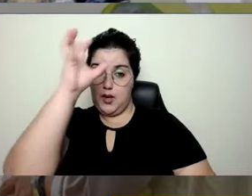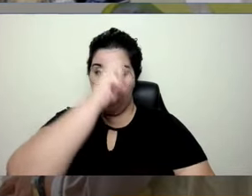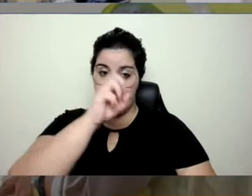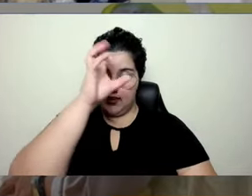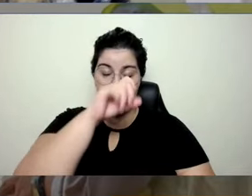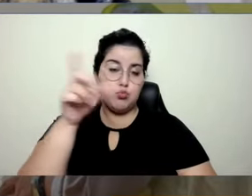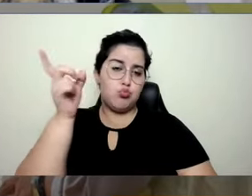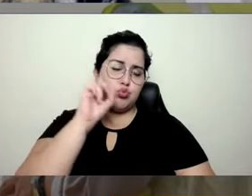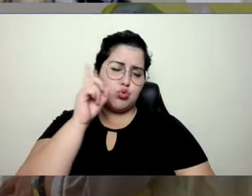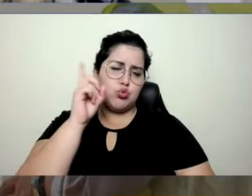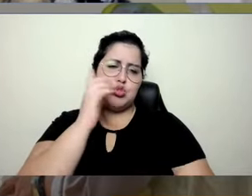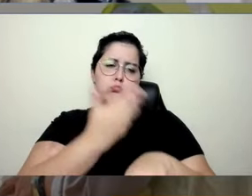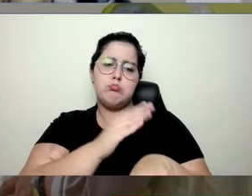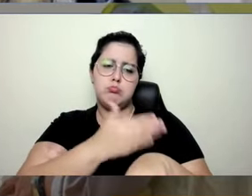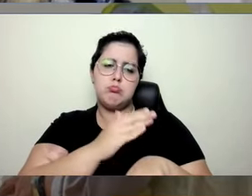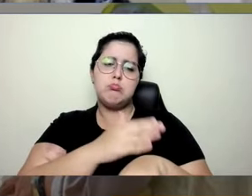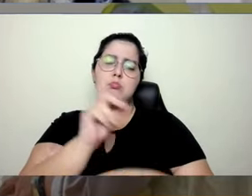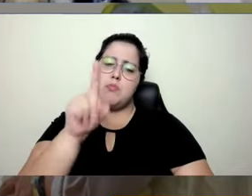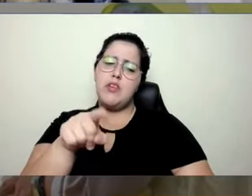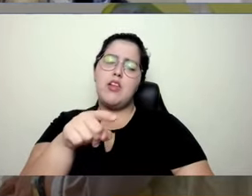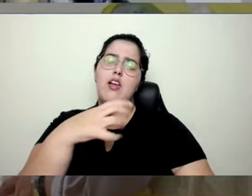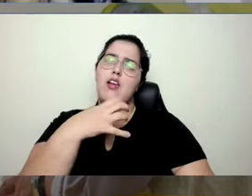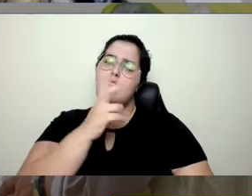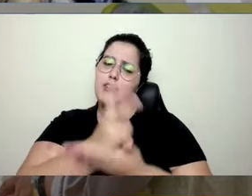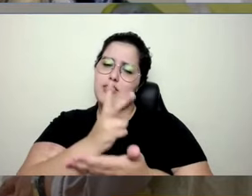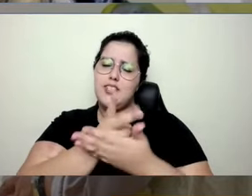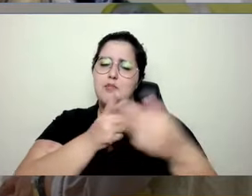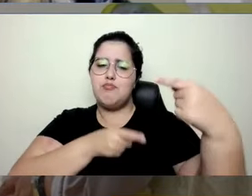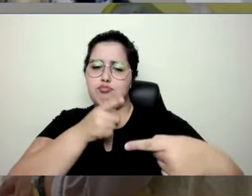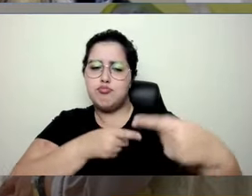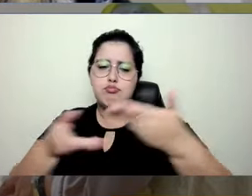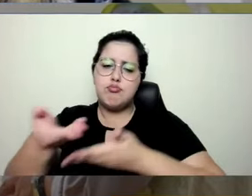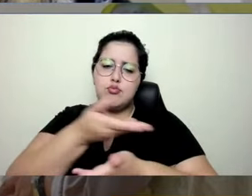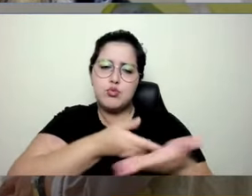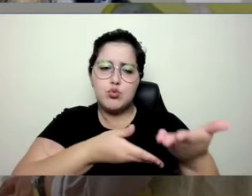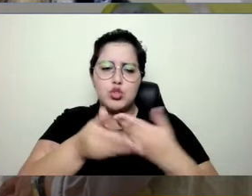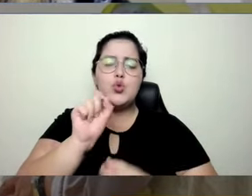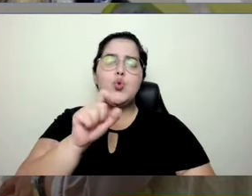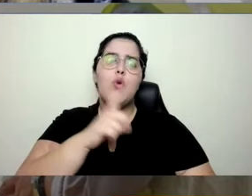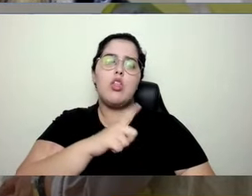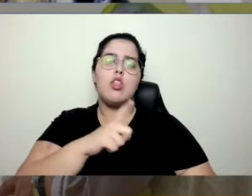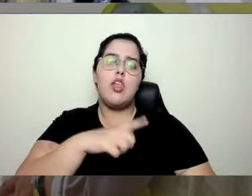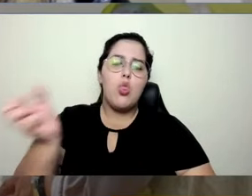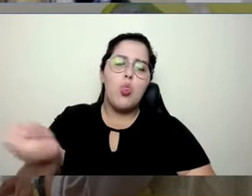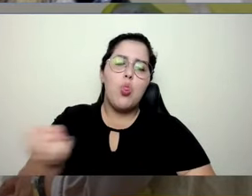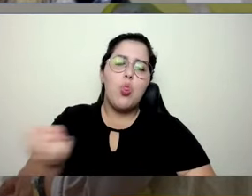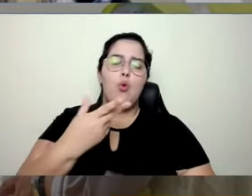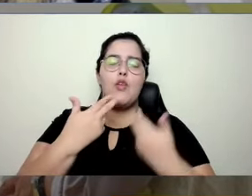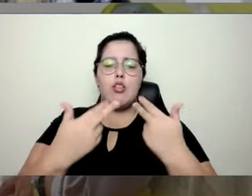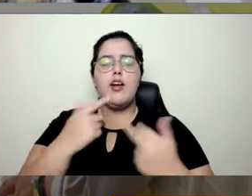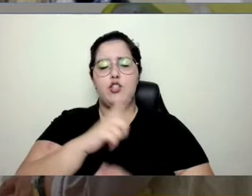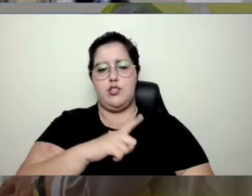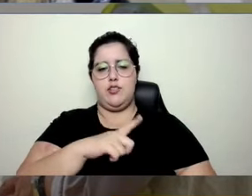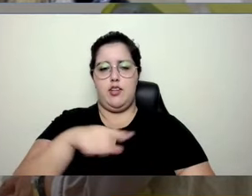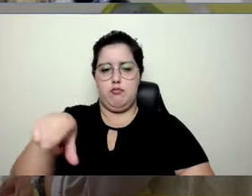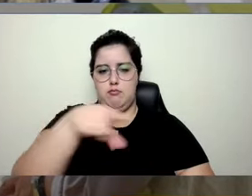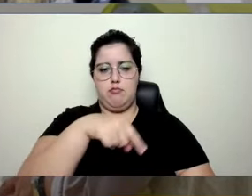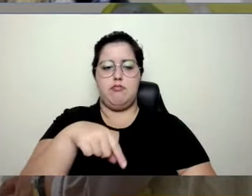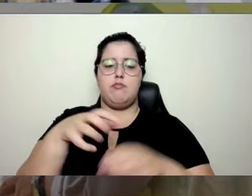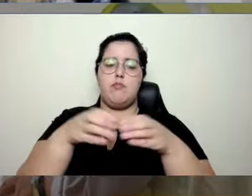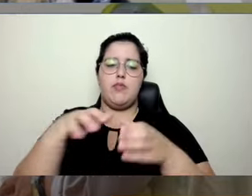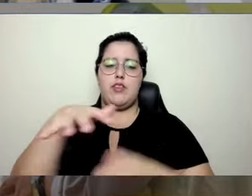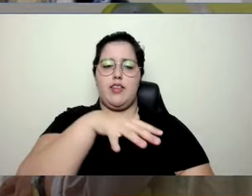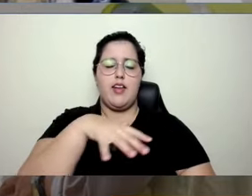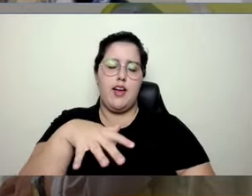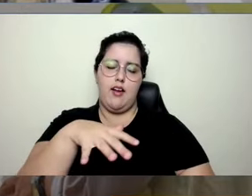técnico de segurança do trabalho, que é isso que a gente vem discutindo, né? O que está sendo de inovador para a formação do técnico em